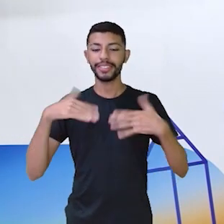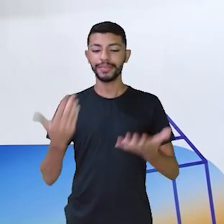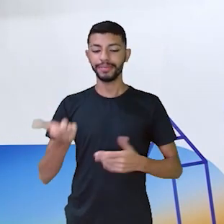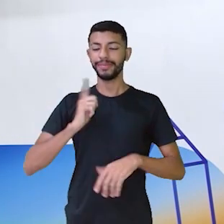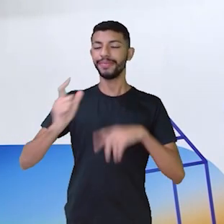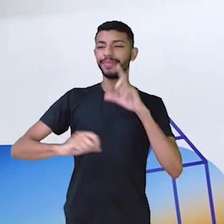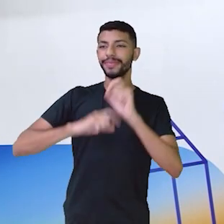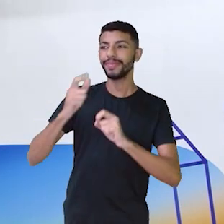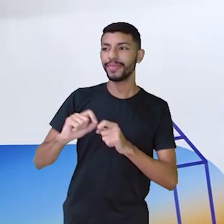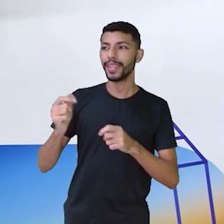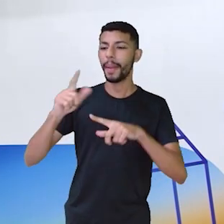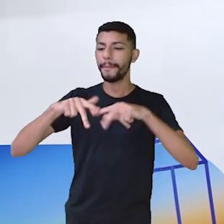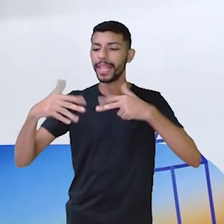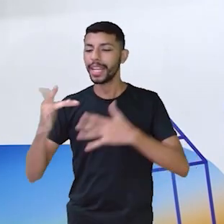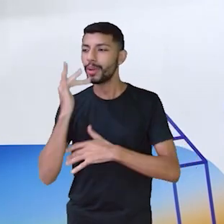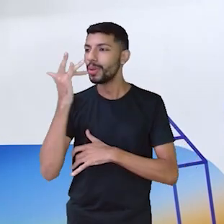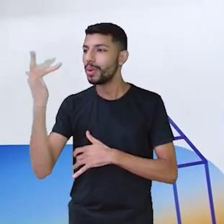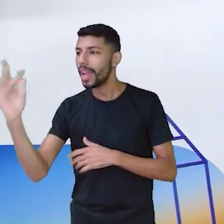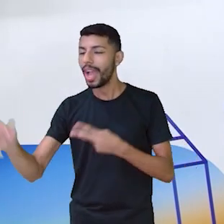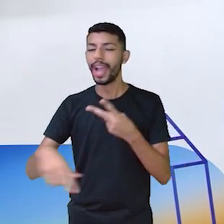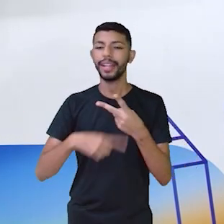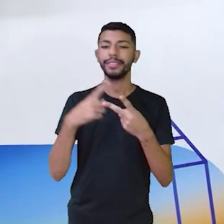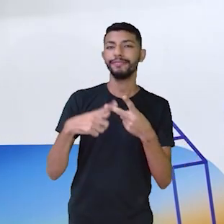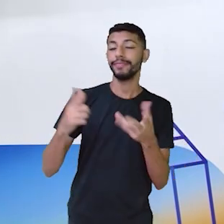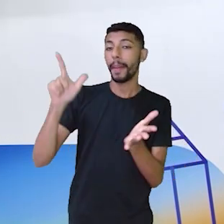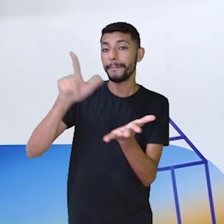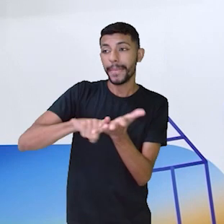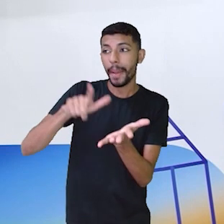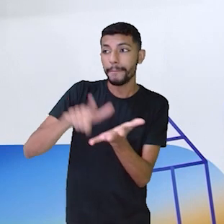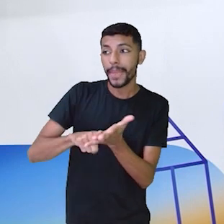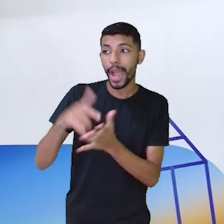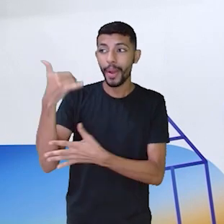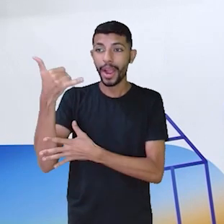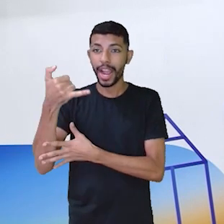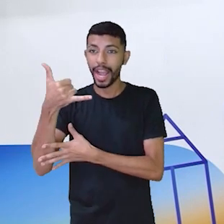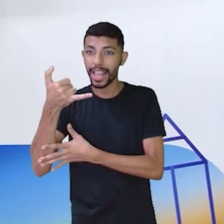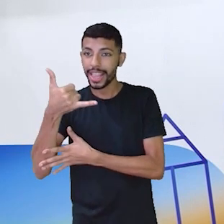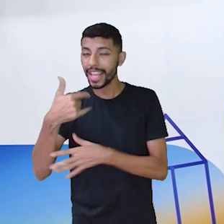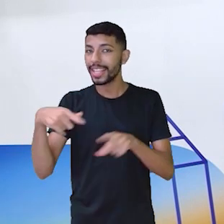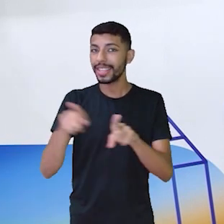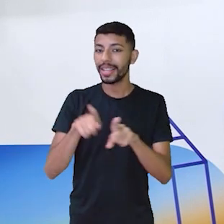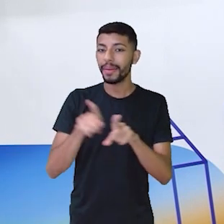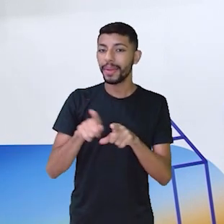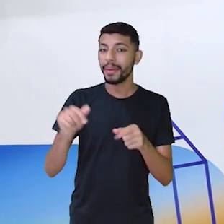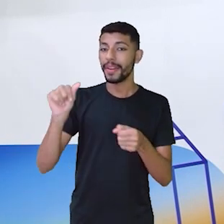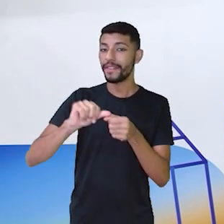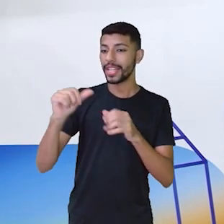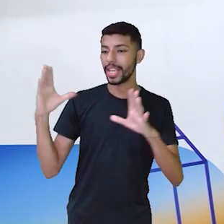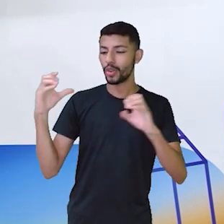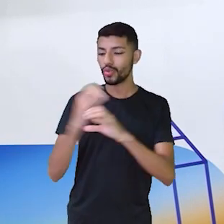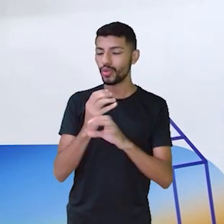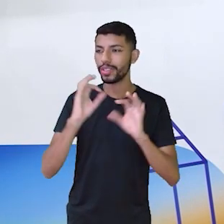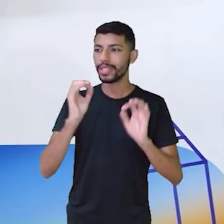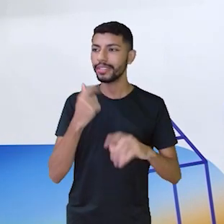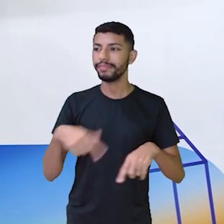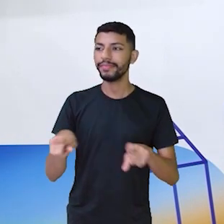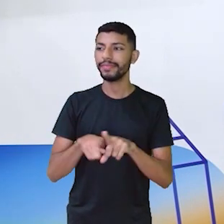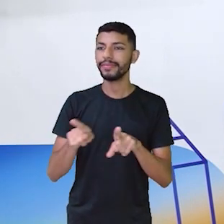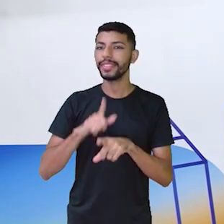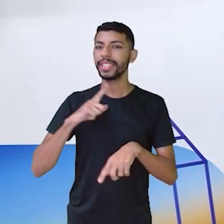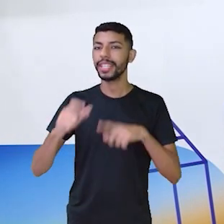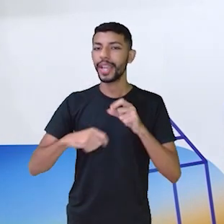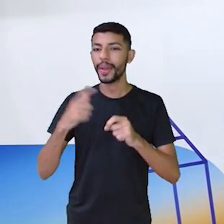material dourado, temos aqui papel e canetinhas para eles fazerem os cálculos, temos